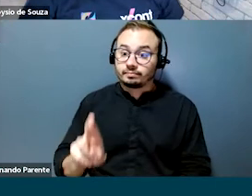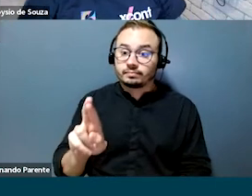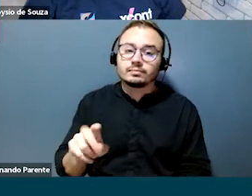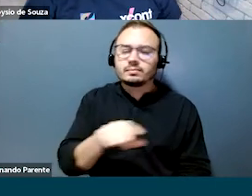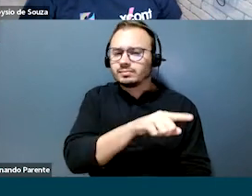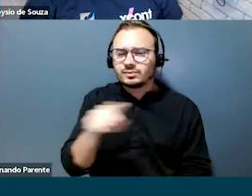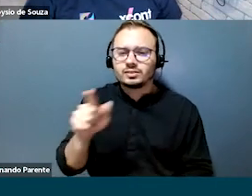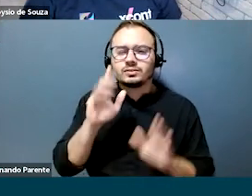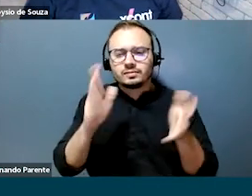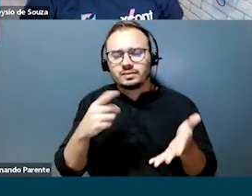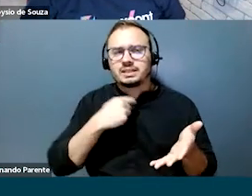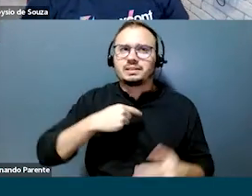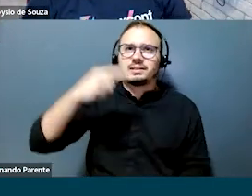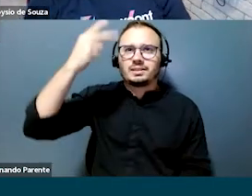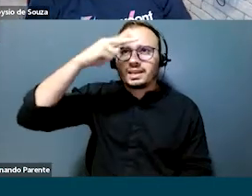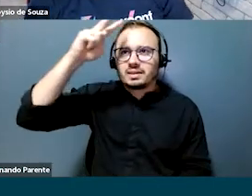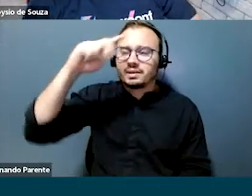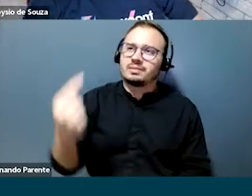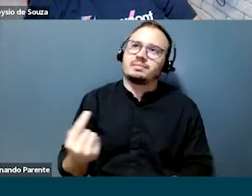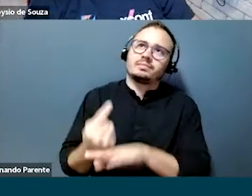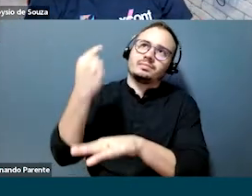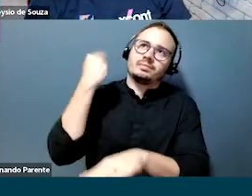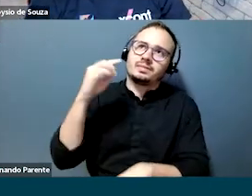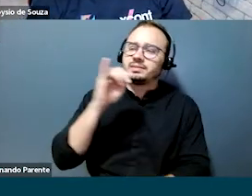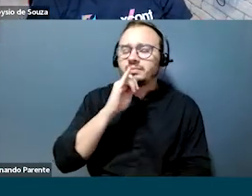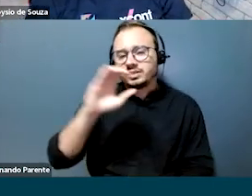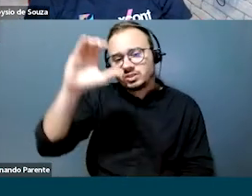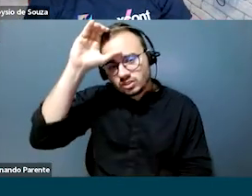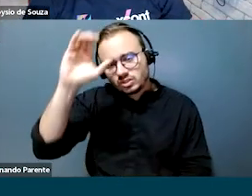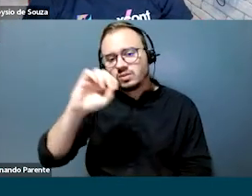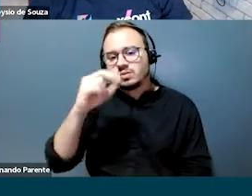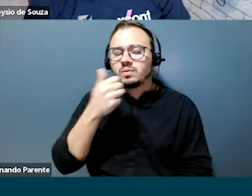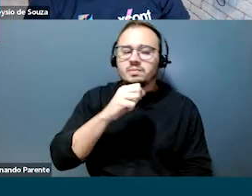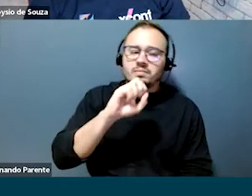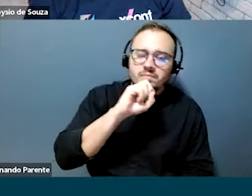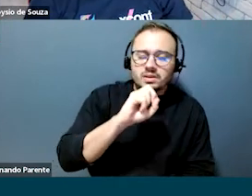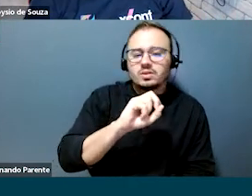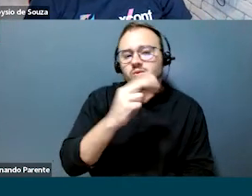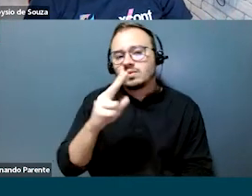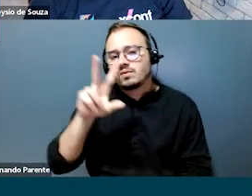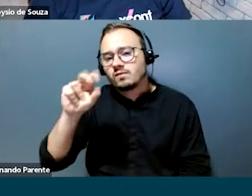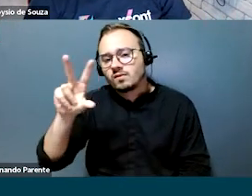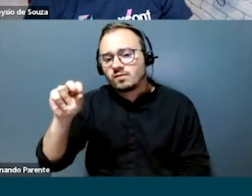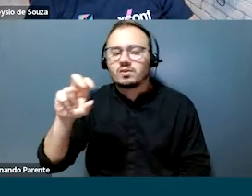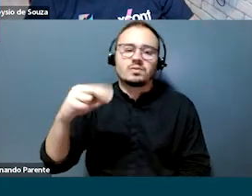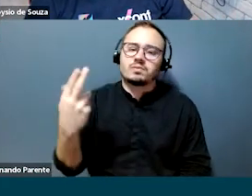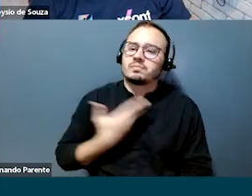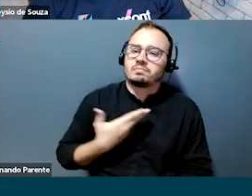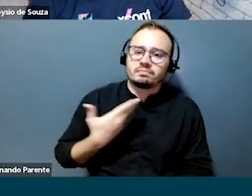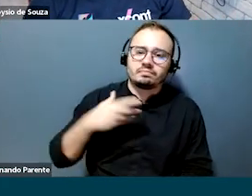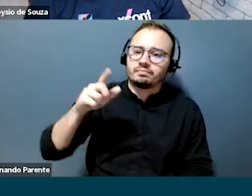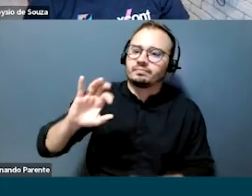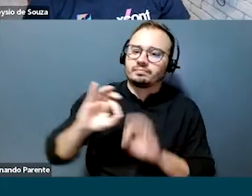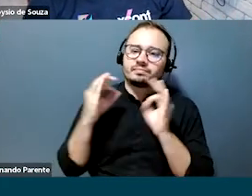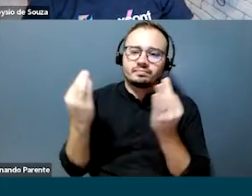Quem aqui, de alguma forma, não tem na memória a relação com uma tia, mãe, avó, amiga da família